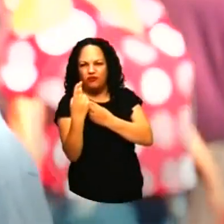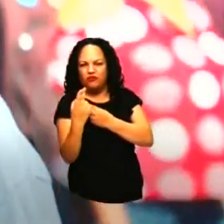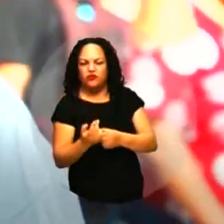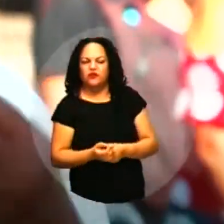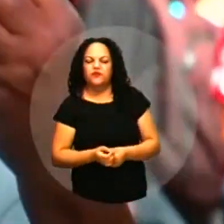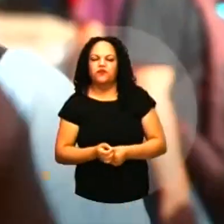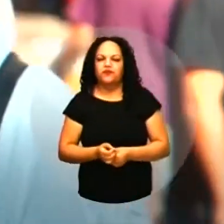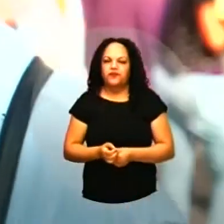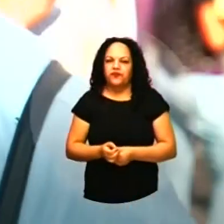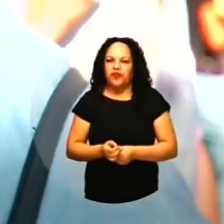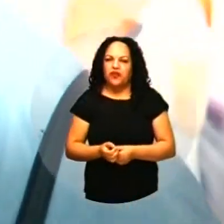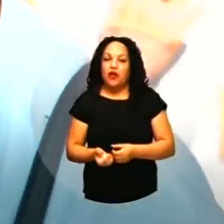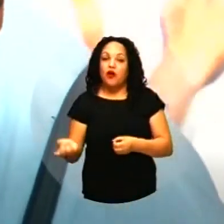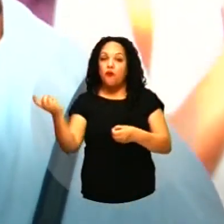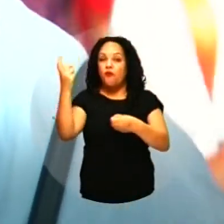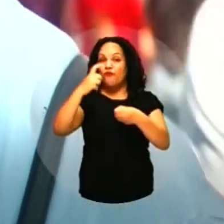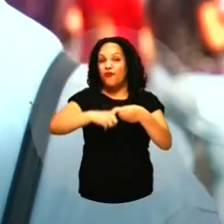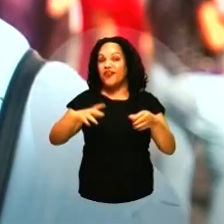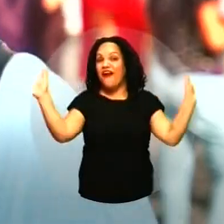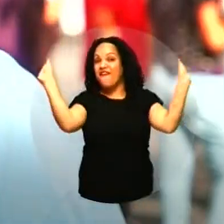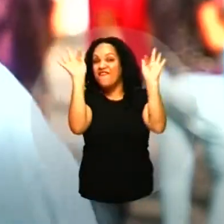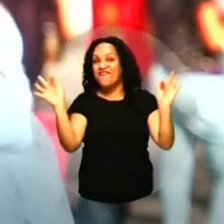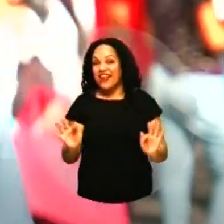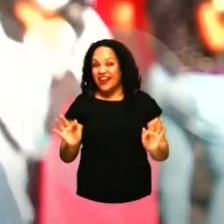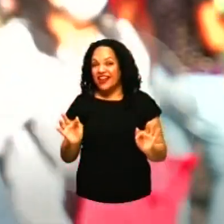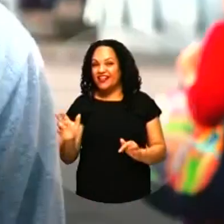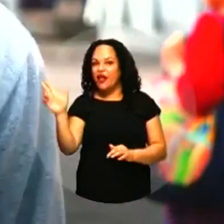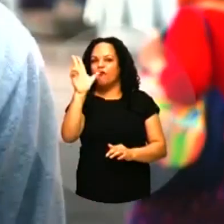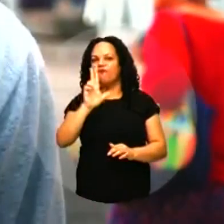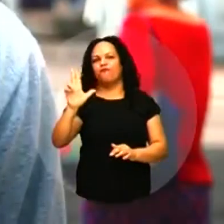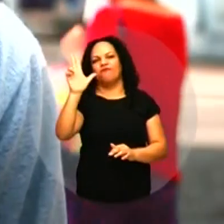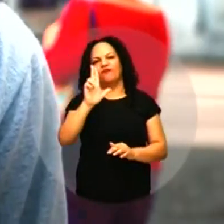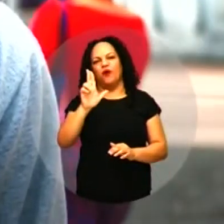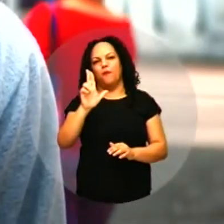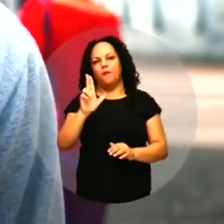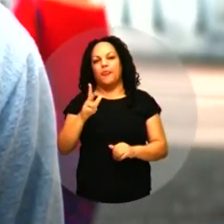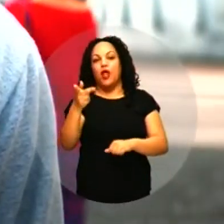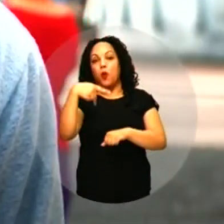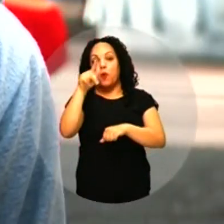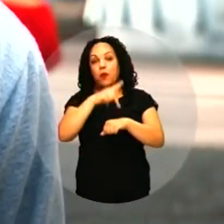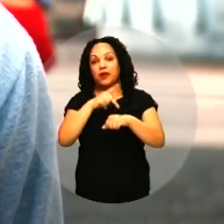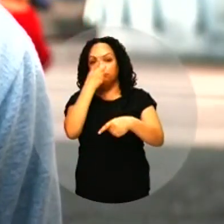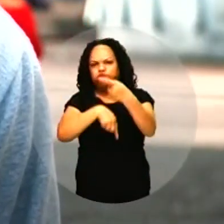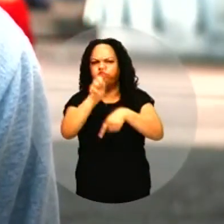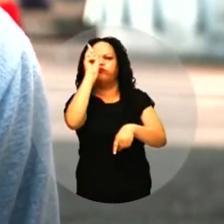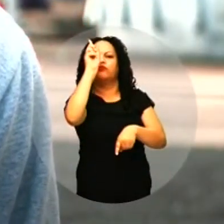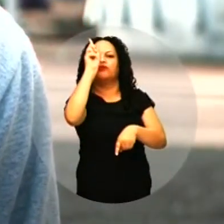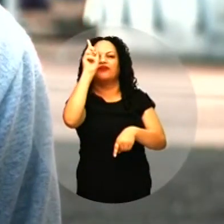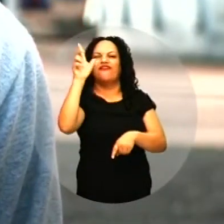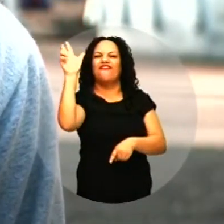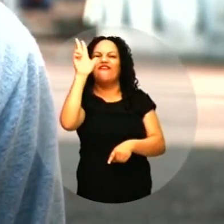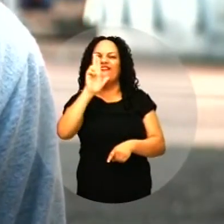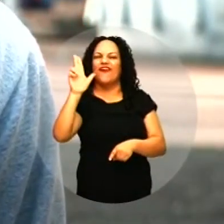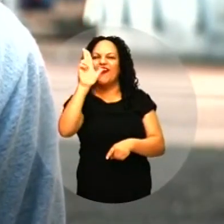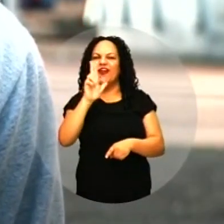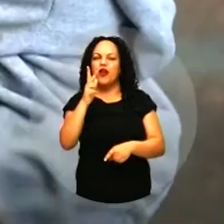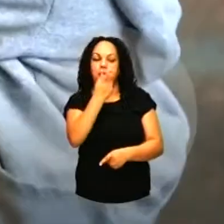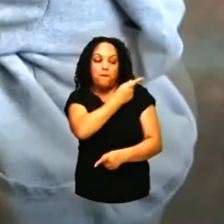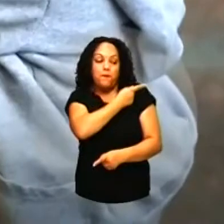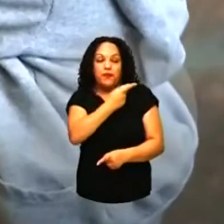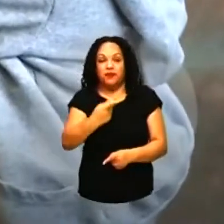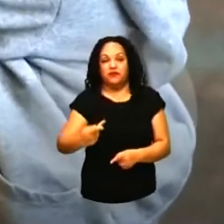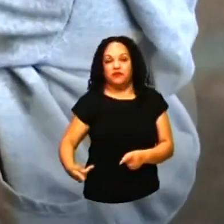voltar a ser feliz de novo, gente É Lula Esse país tem tudo pra voar E com o Lula presidente A gente vai conseguir